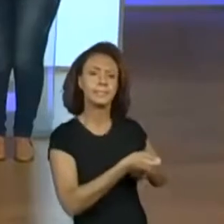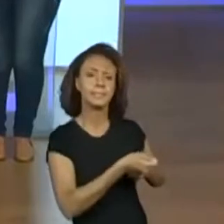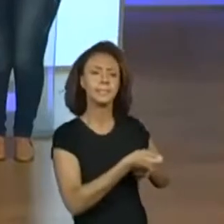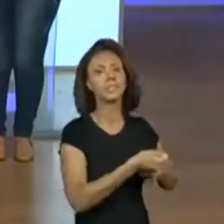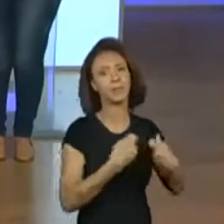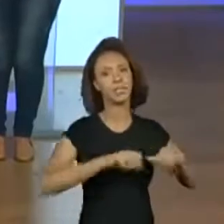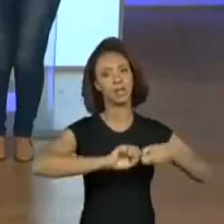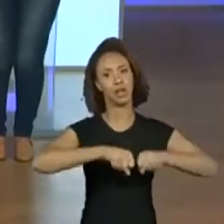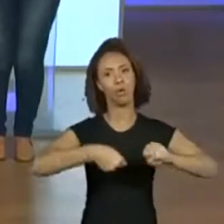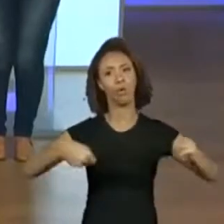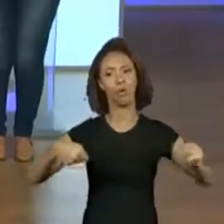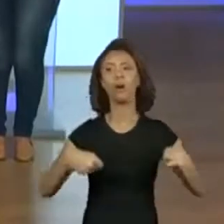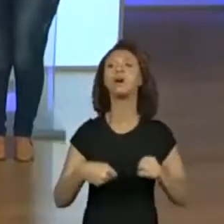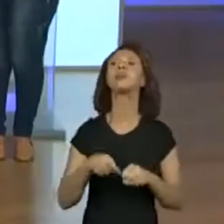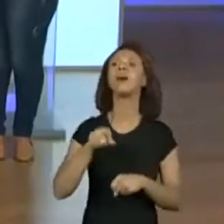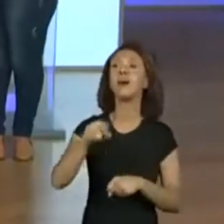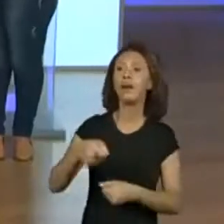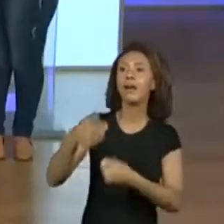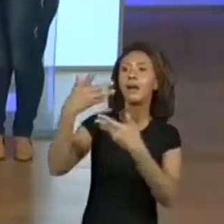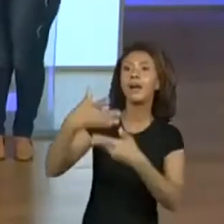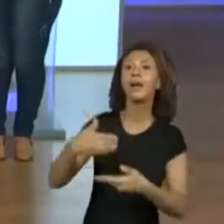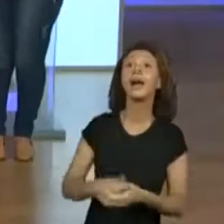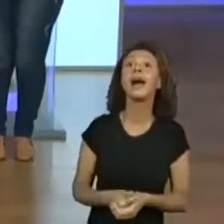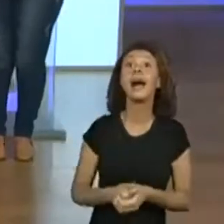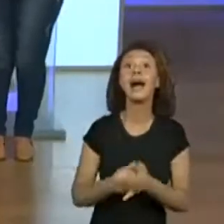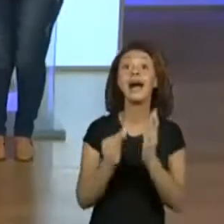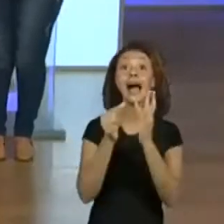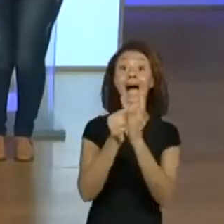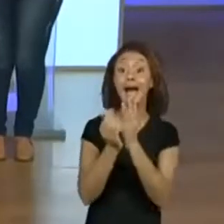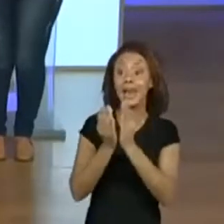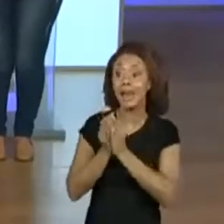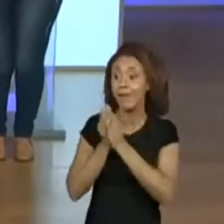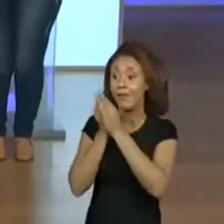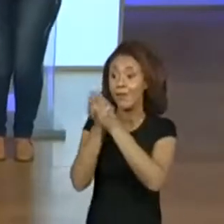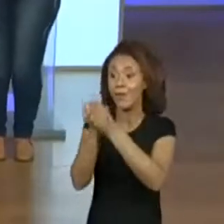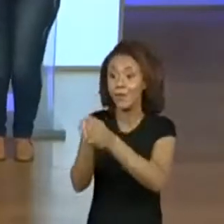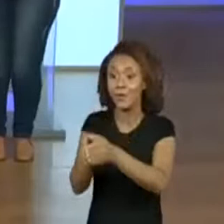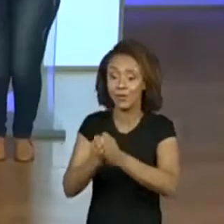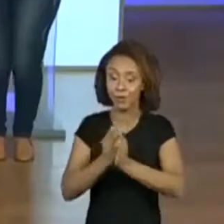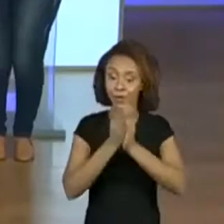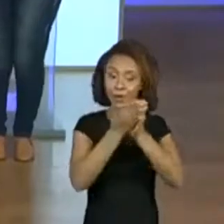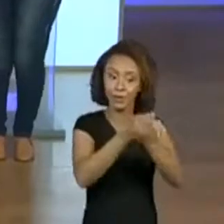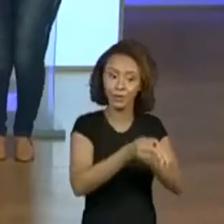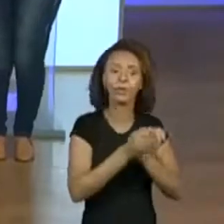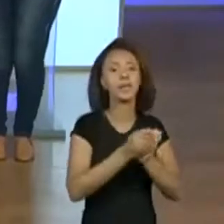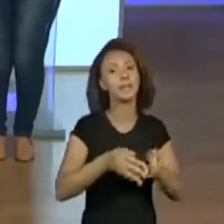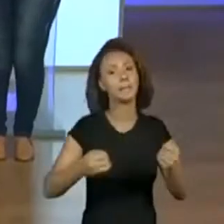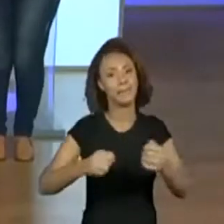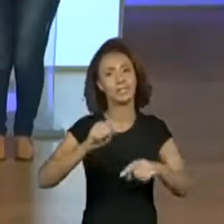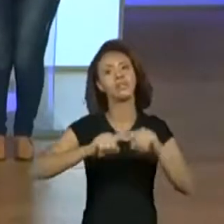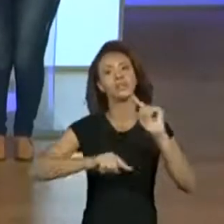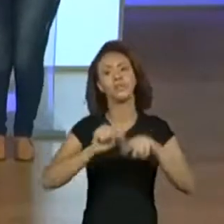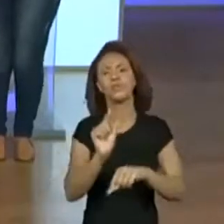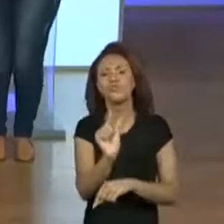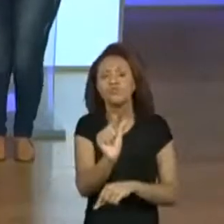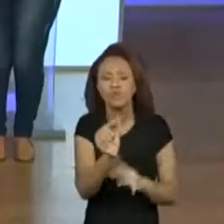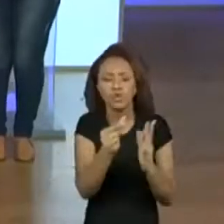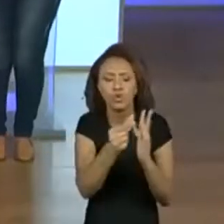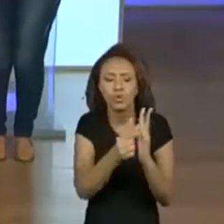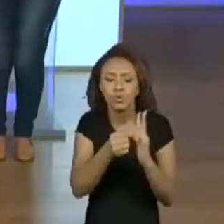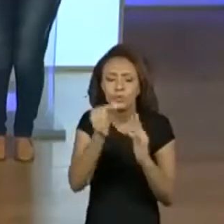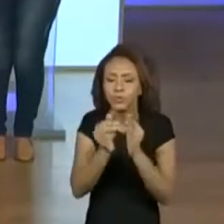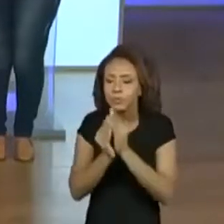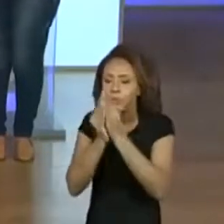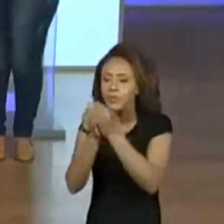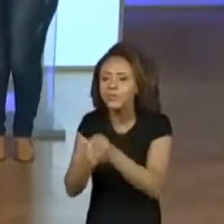Isso. Certo. Ah lá, estão contribuindo. Passar anel, precisa? De um anel ou de um objeto pequeno que a consiga passar entre